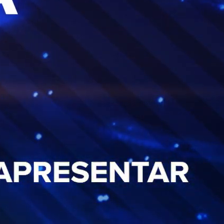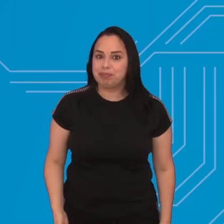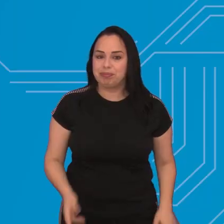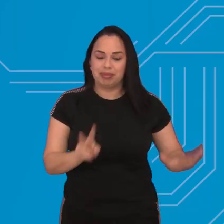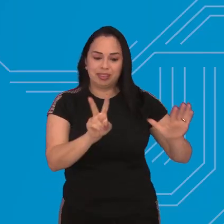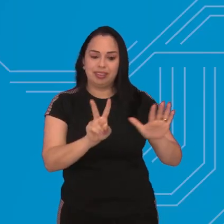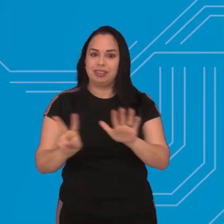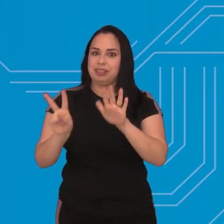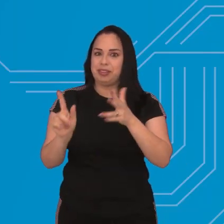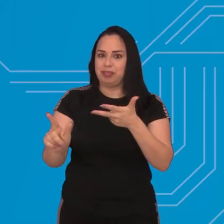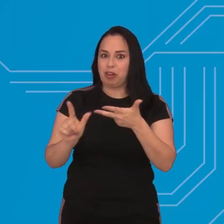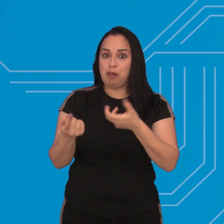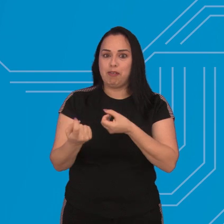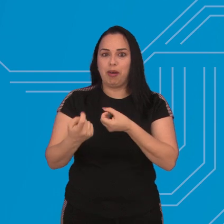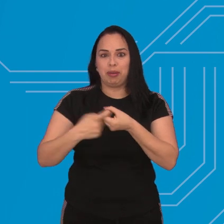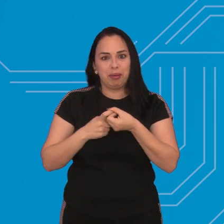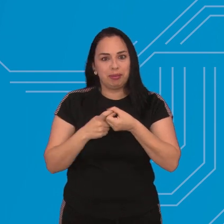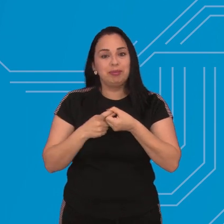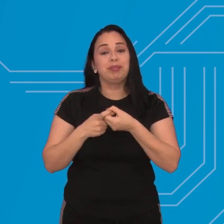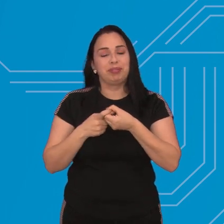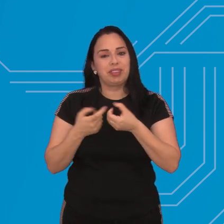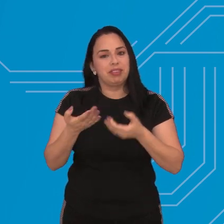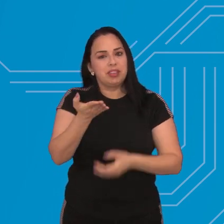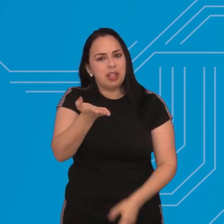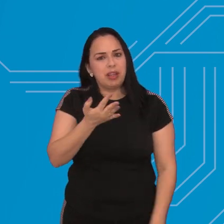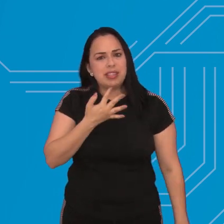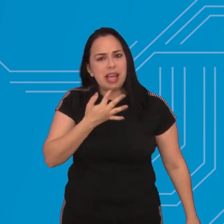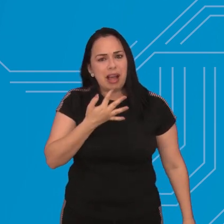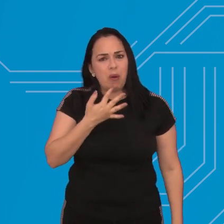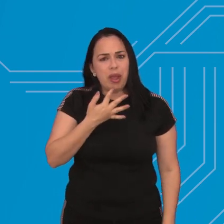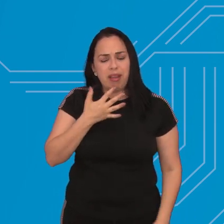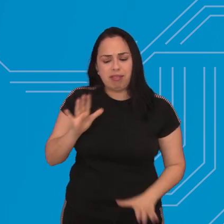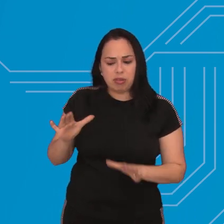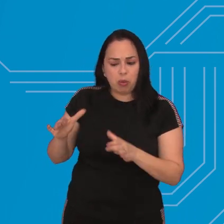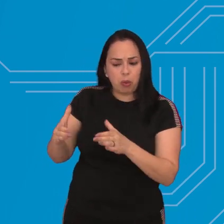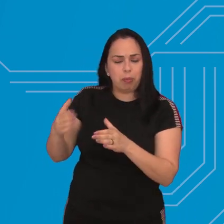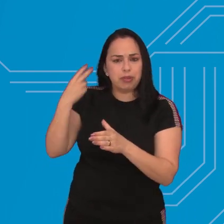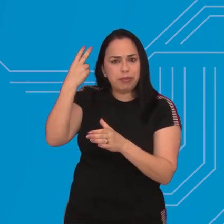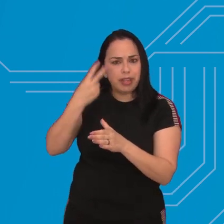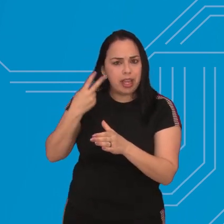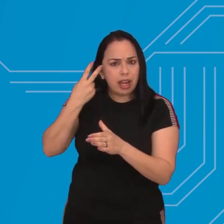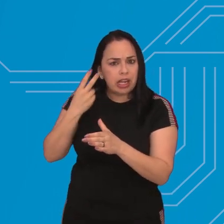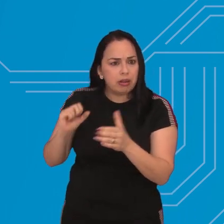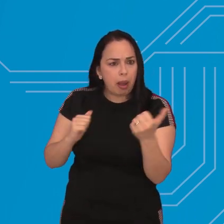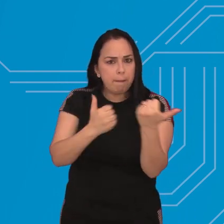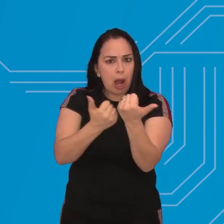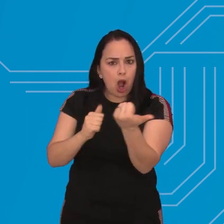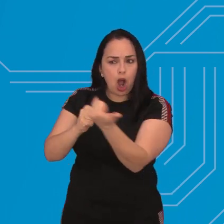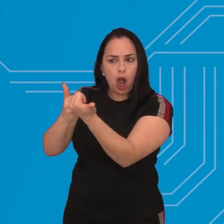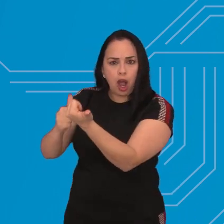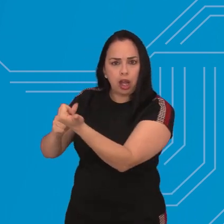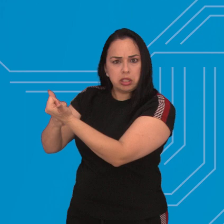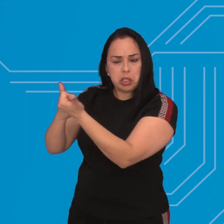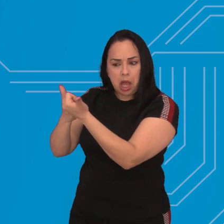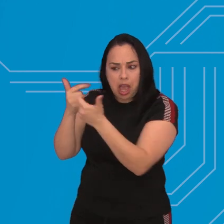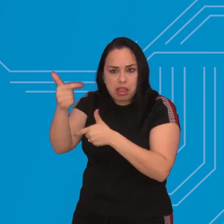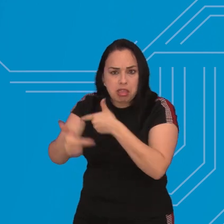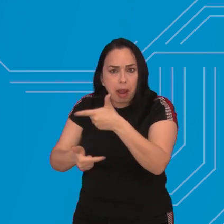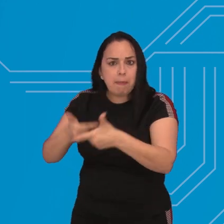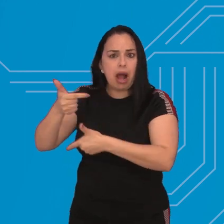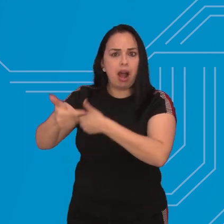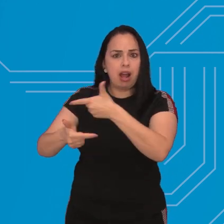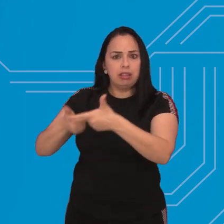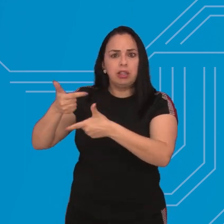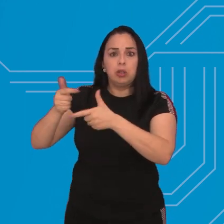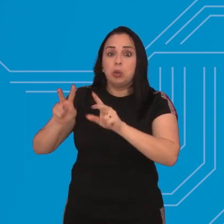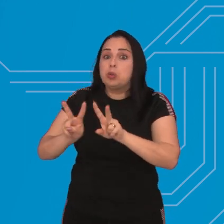E o Semana Legislativa está de volta você conhece as frentes parlamentares aqui da Câmara elas são grupos que atuam e